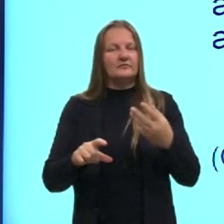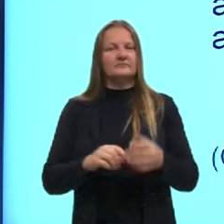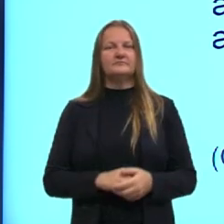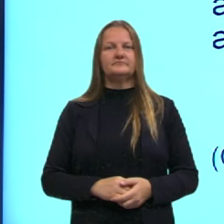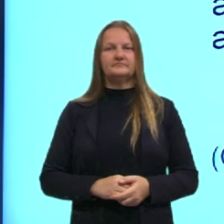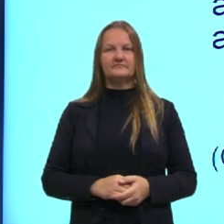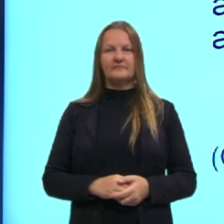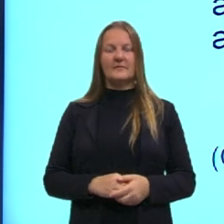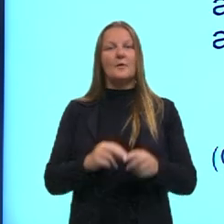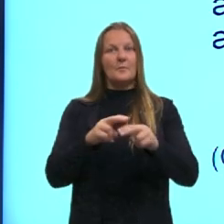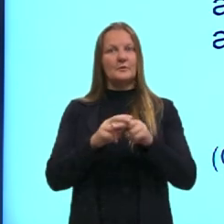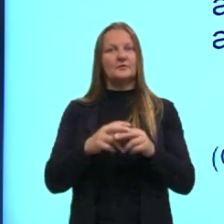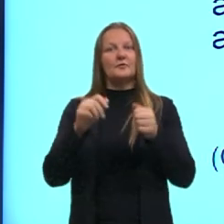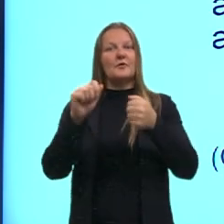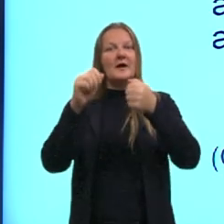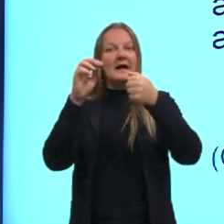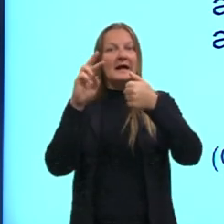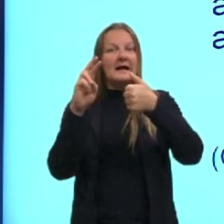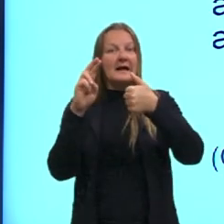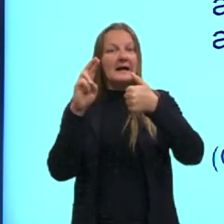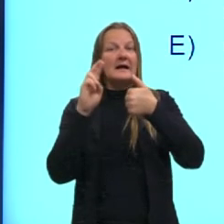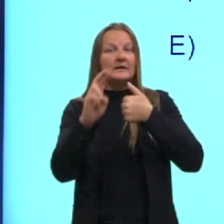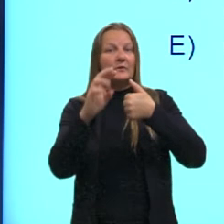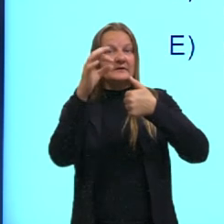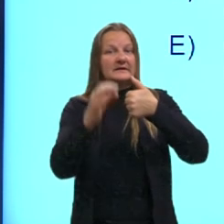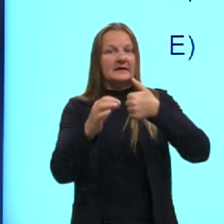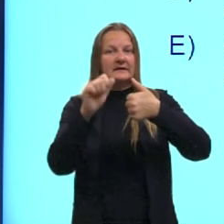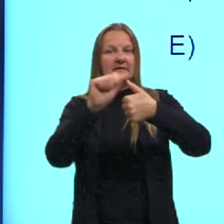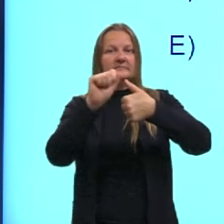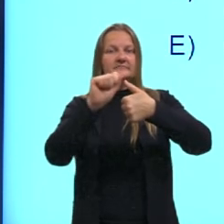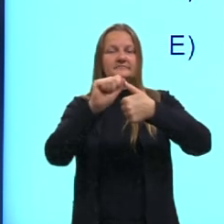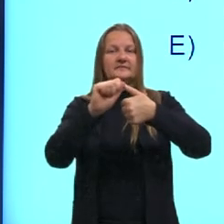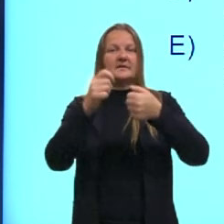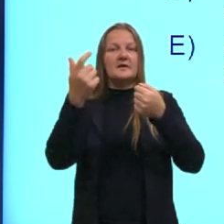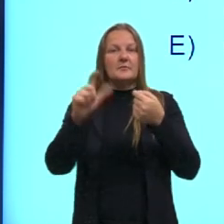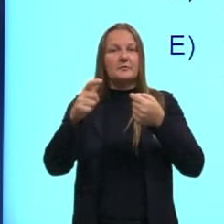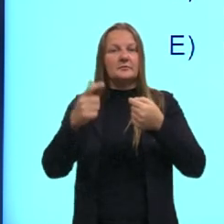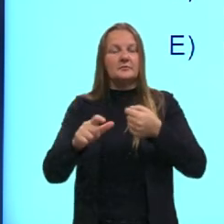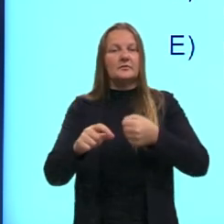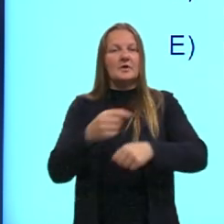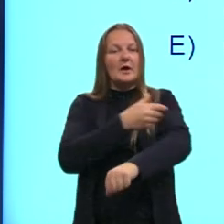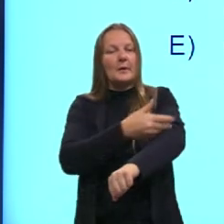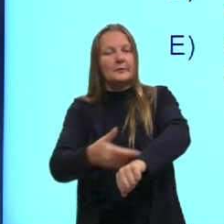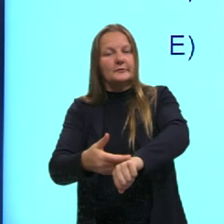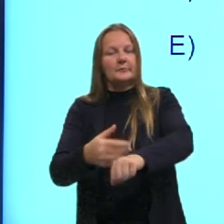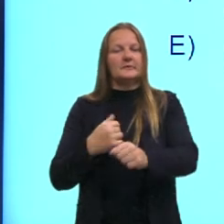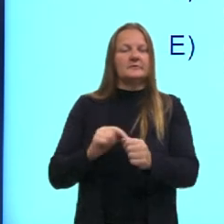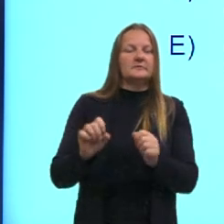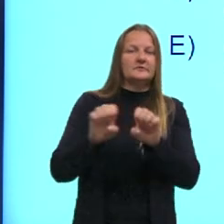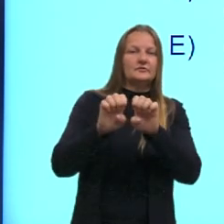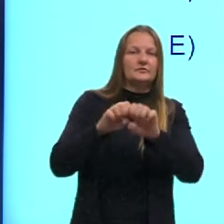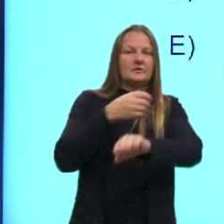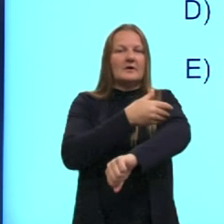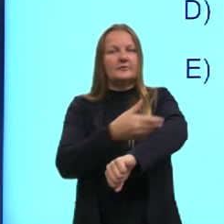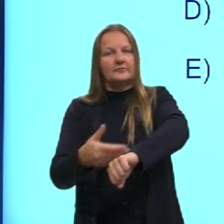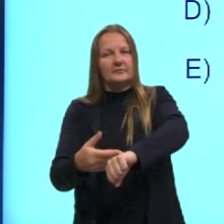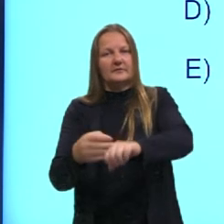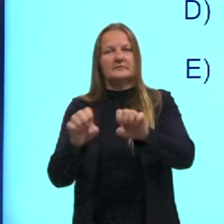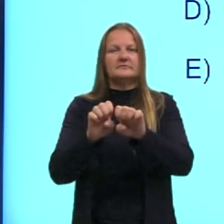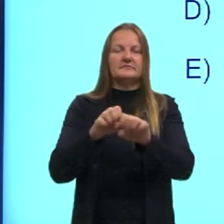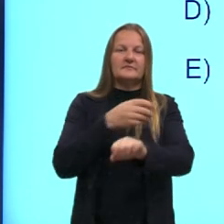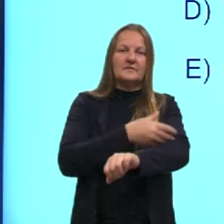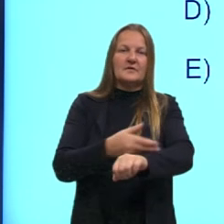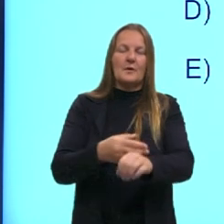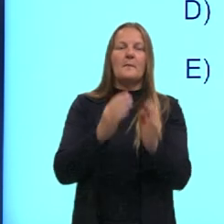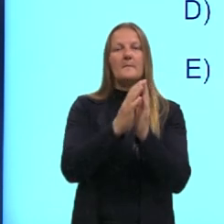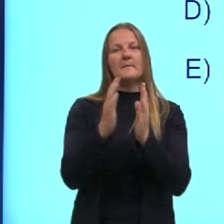tá então a gente vai ter aqui essas repetições da estrutura que vão garantir um